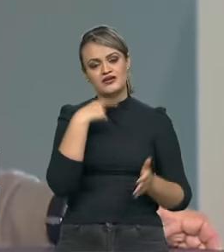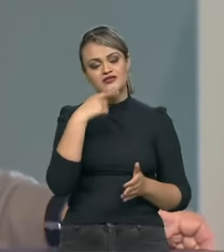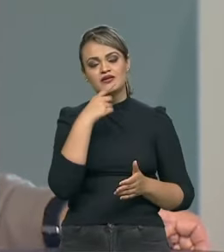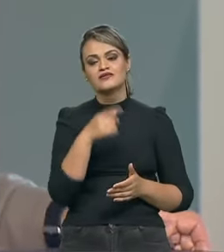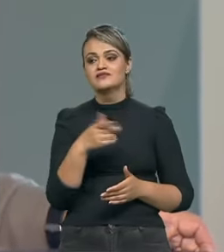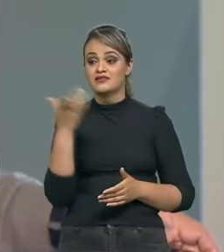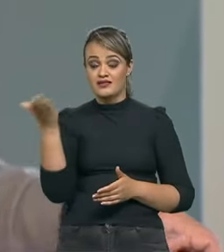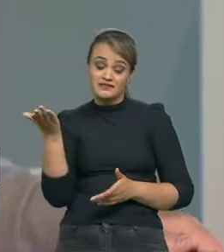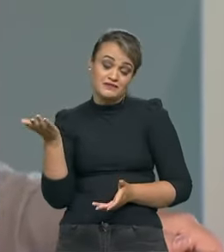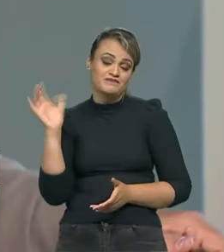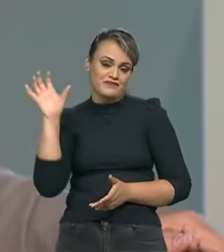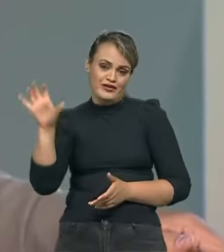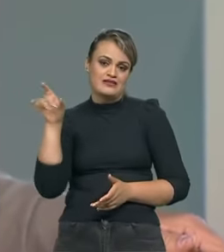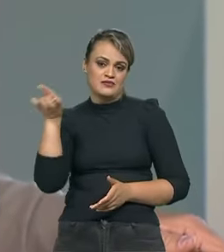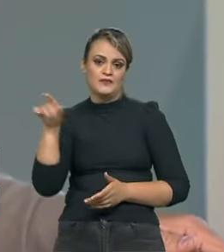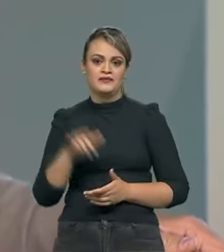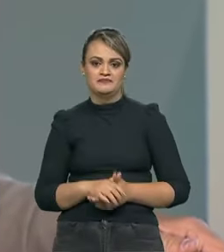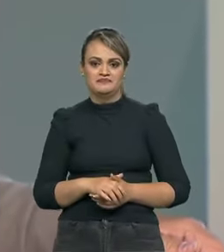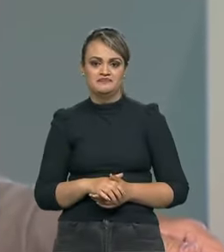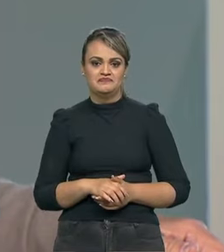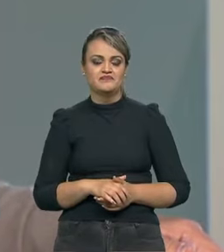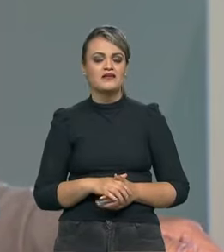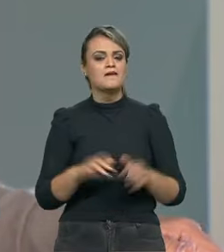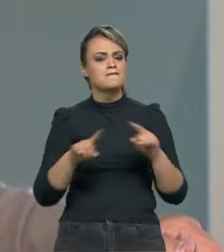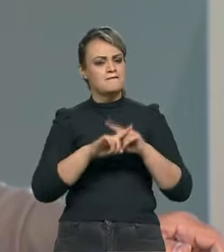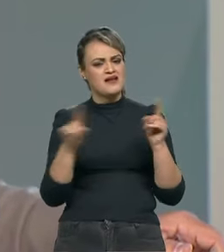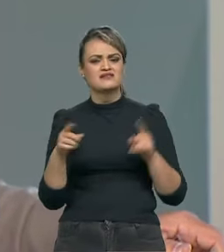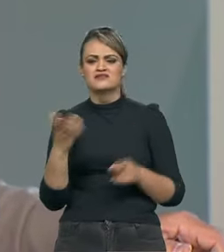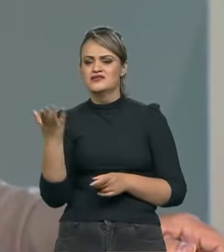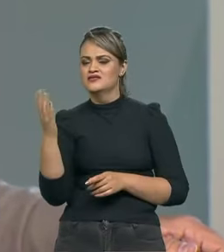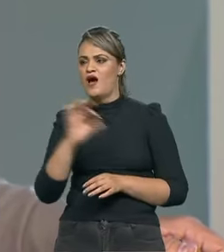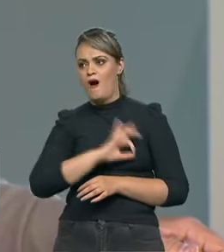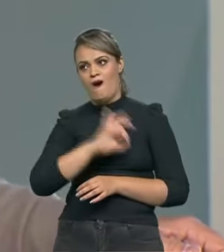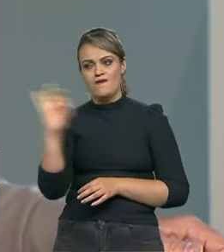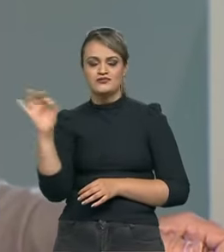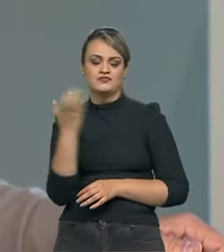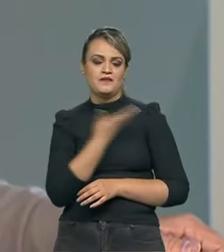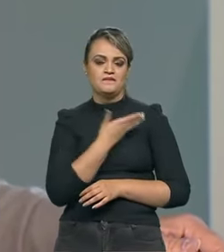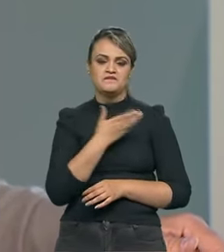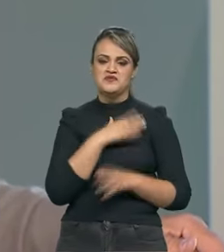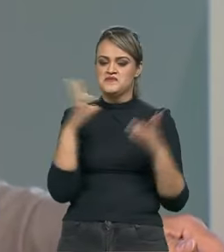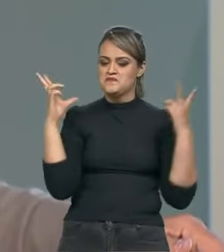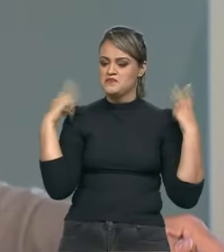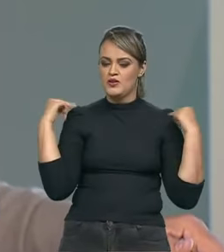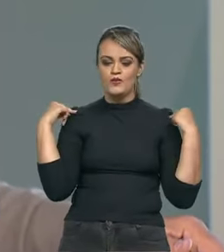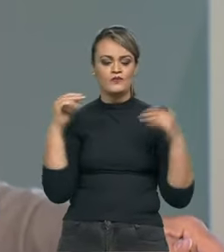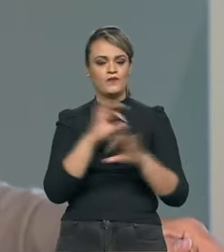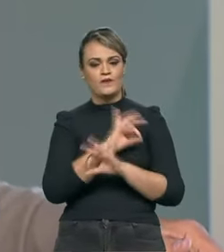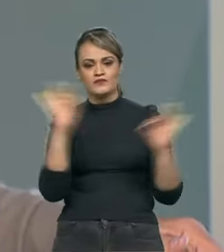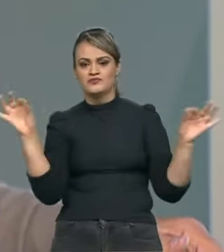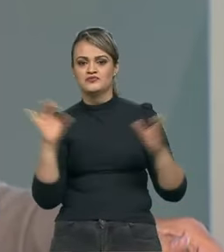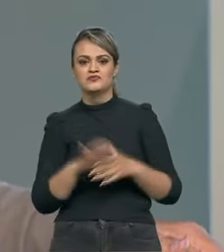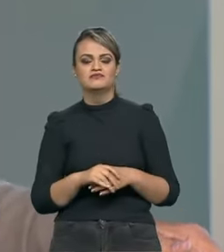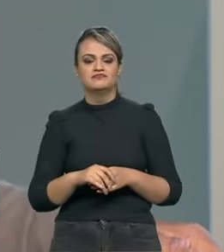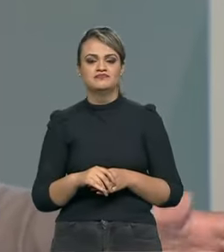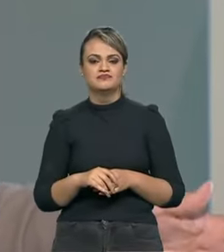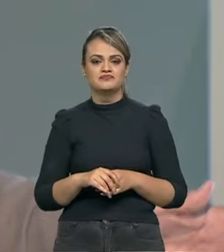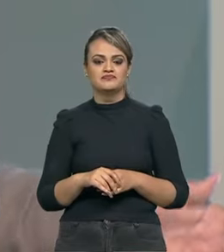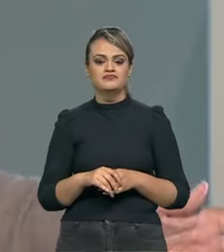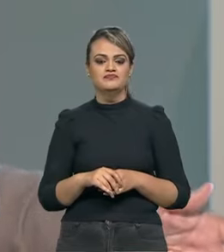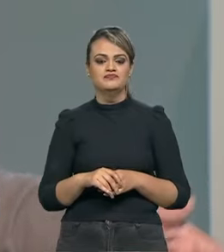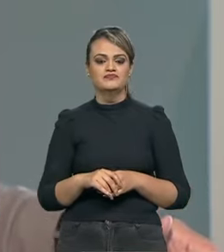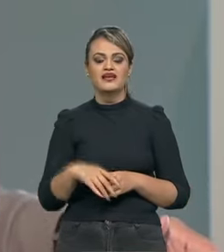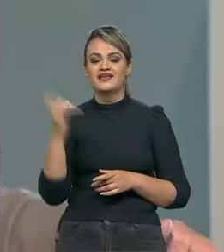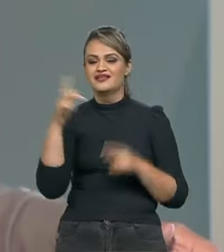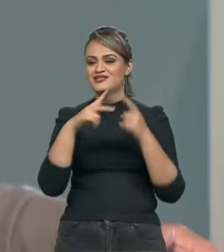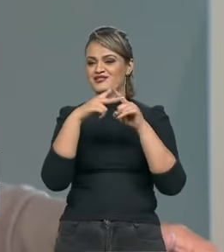aconteceu com ele. Mas foi um ótimo amigo, um piloto fantástico. E a gente